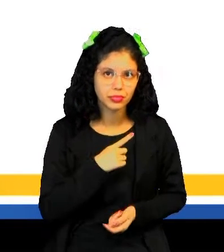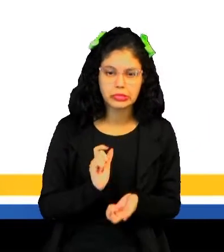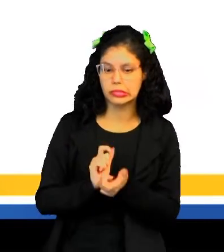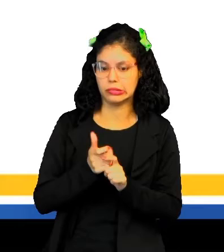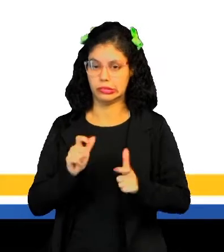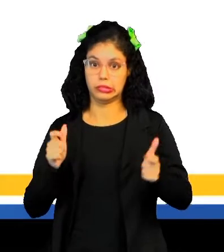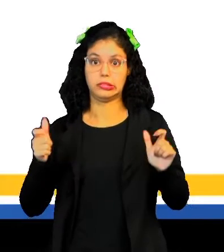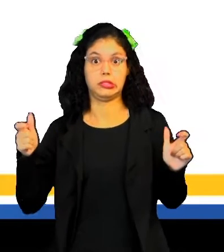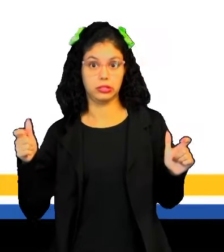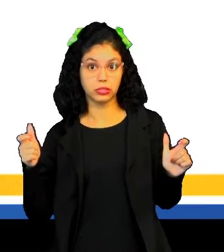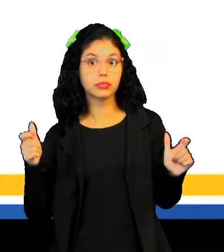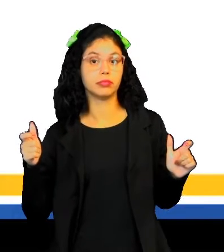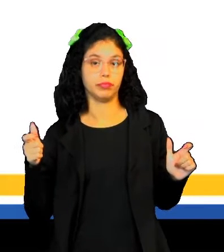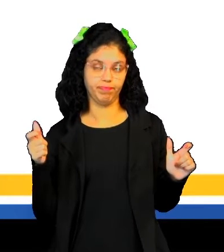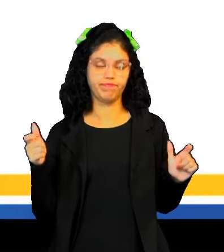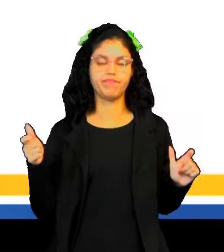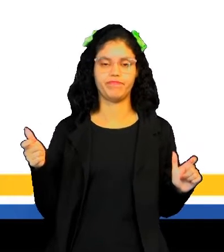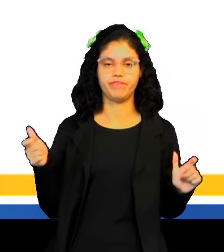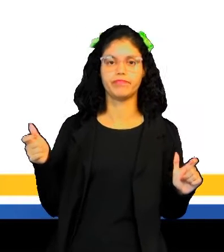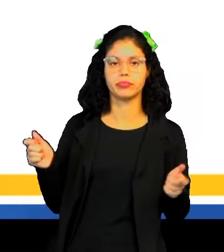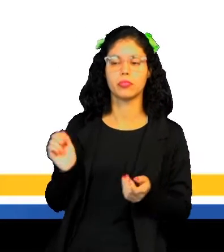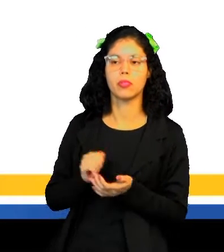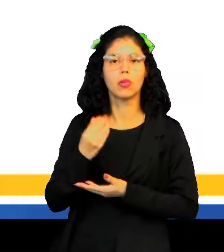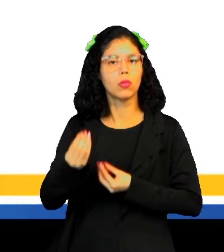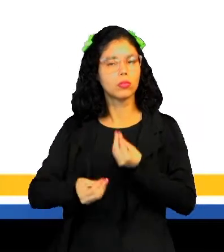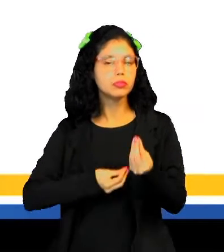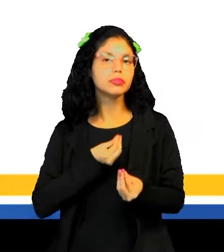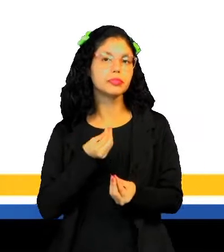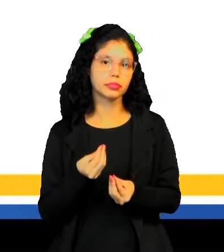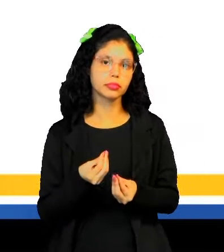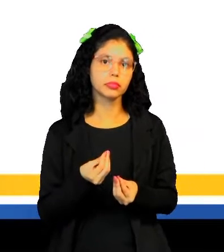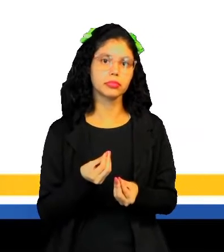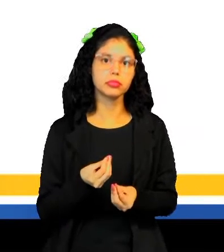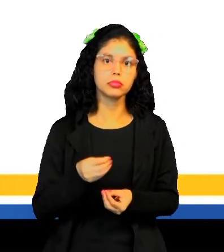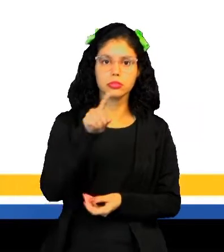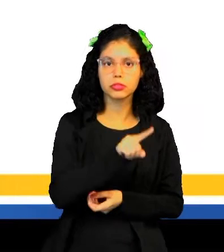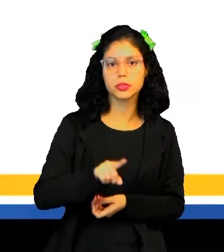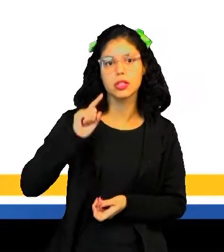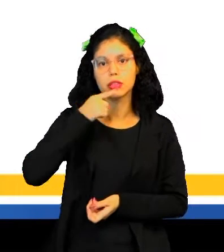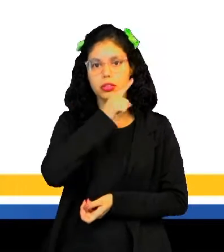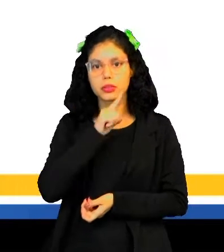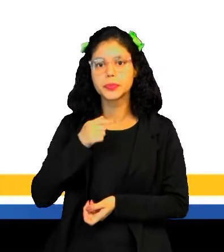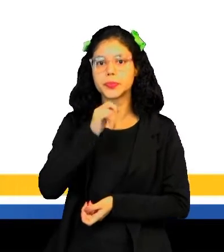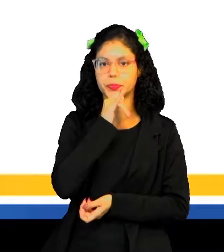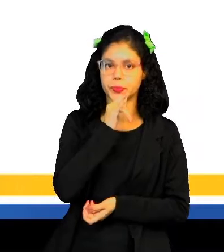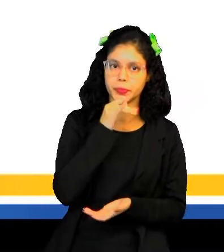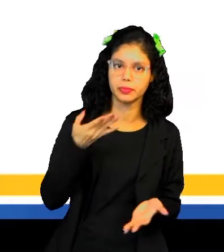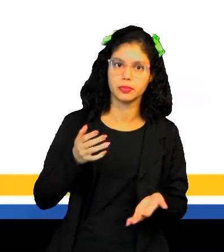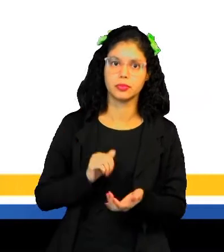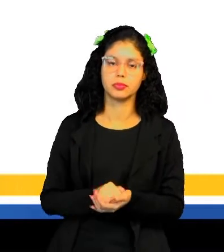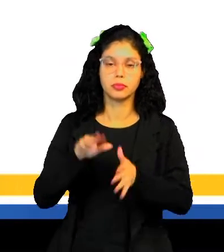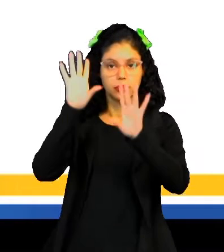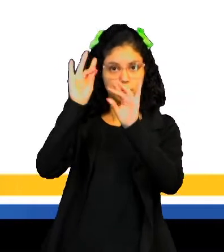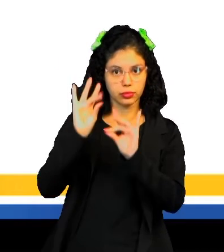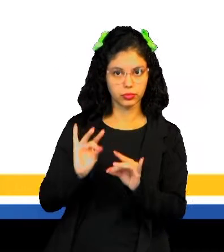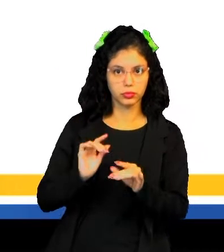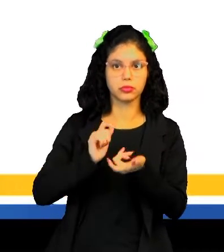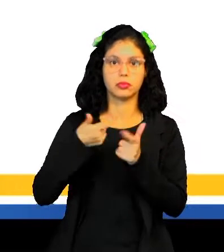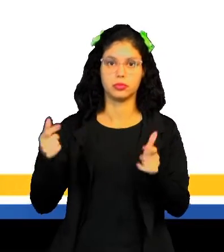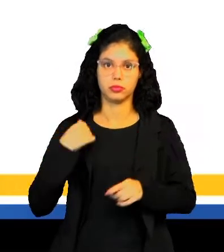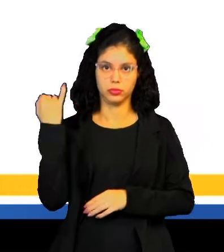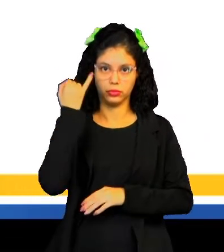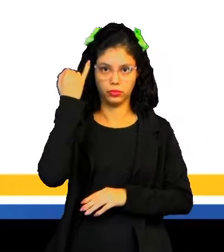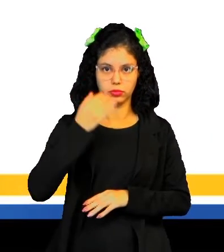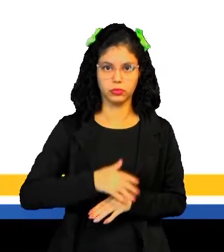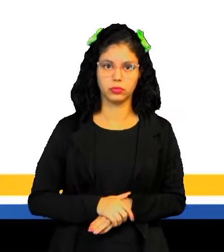grande relevância como o ciclo da cana-de-açúcar, por exemplo. Nós vamos destacar os mais